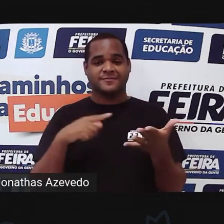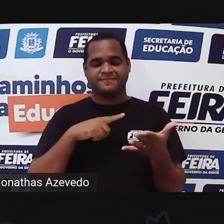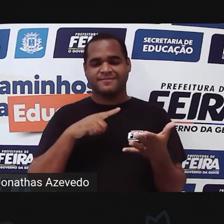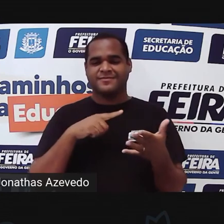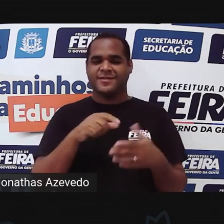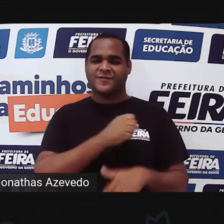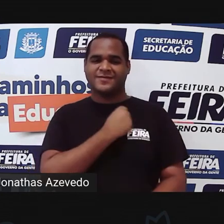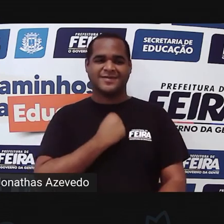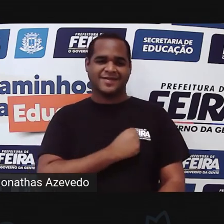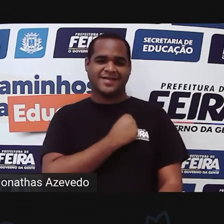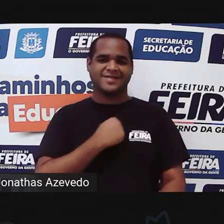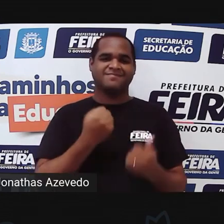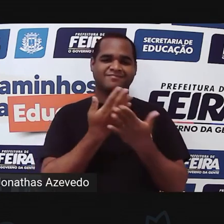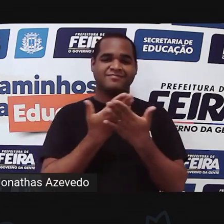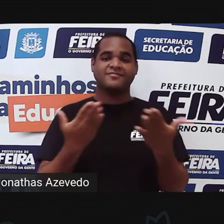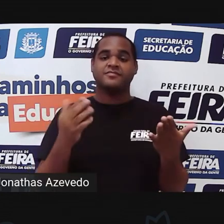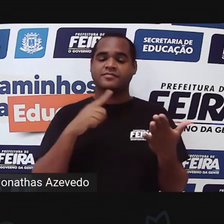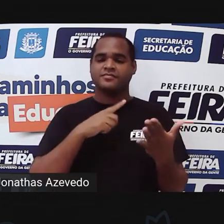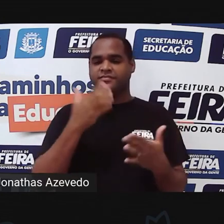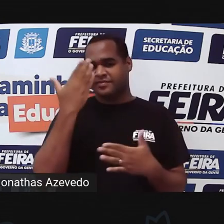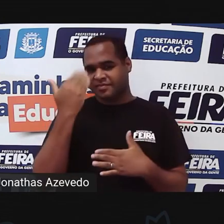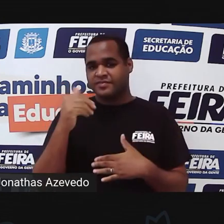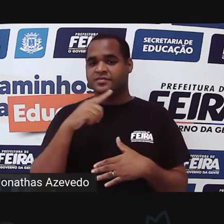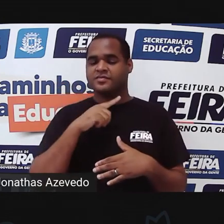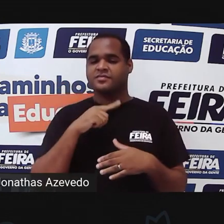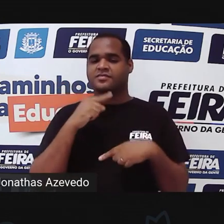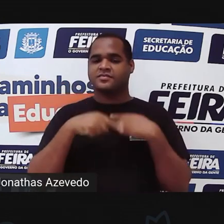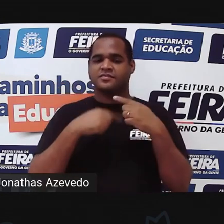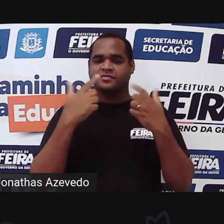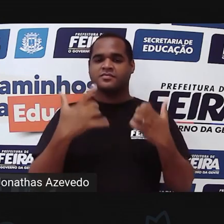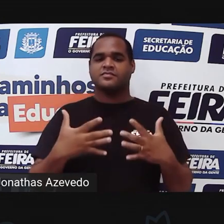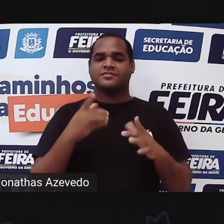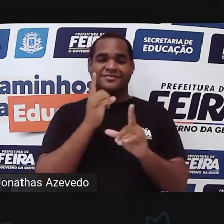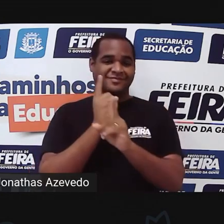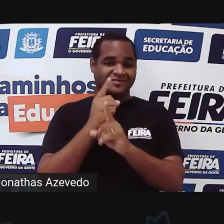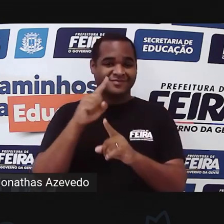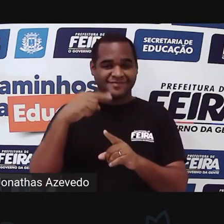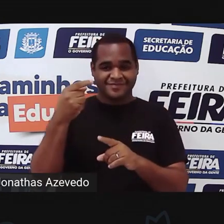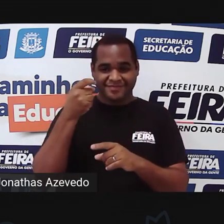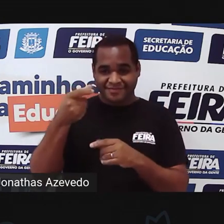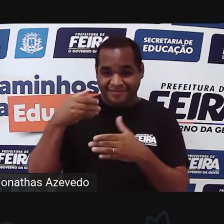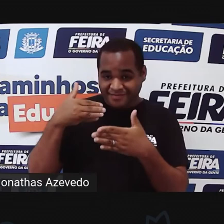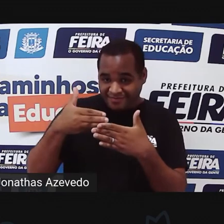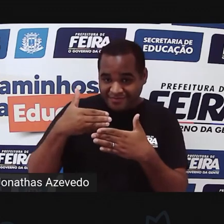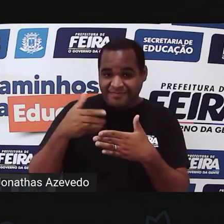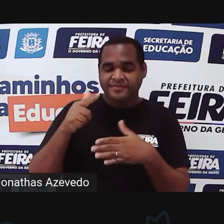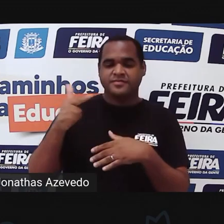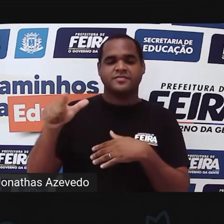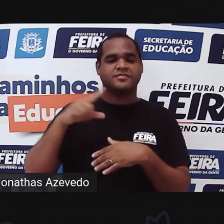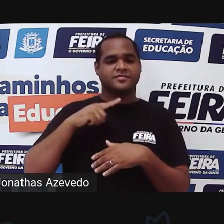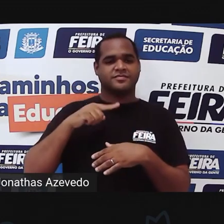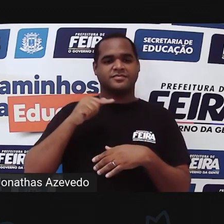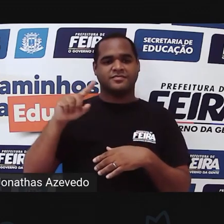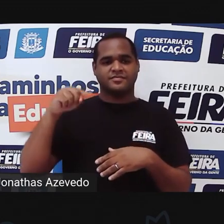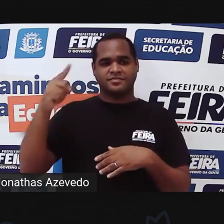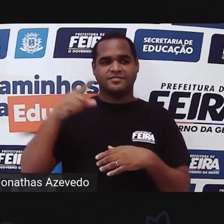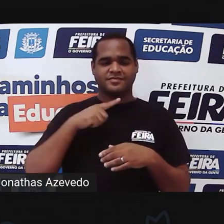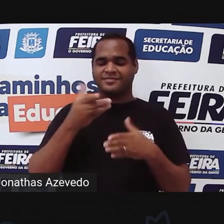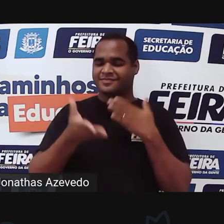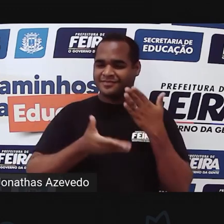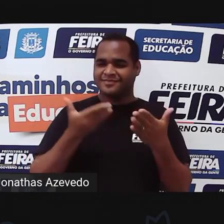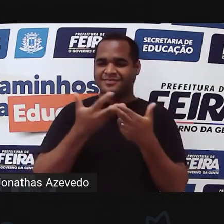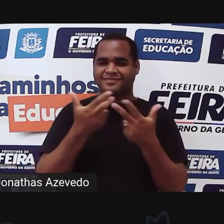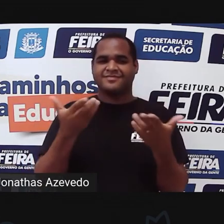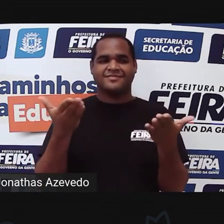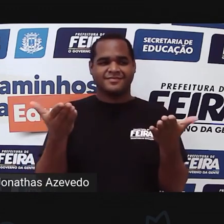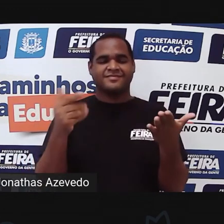Eu vou morrer de saudade de vocês mas eu sei que a gente vai se ver na próxima aula e é muito em breve daqui a pouquinho a gente já tem aula de novo. Então, se cuidem aí do